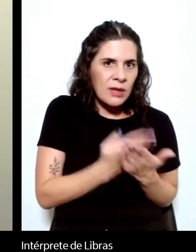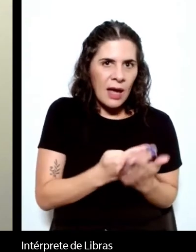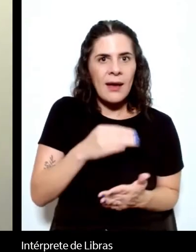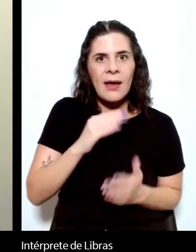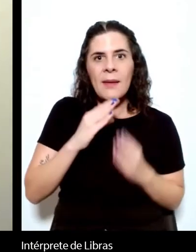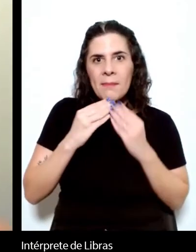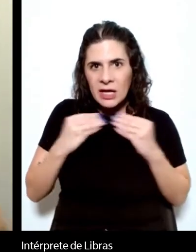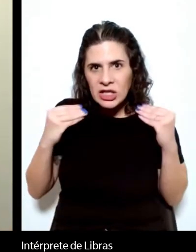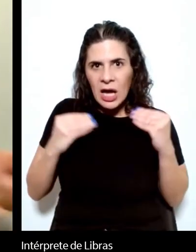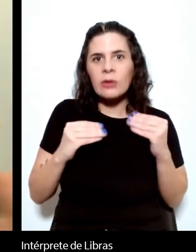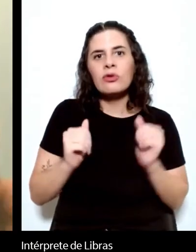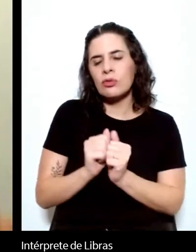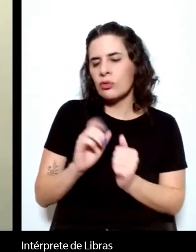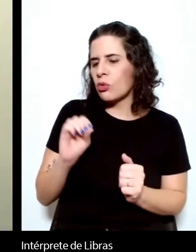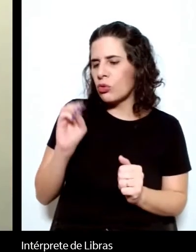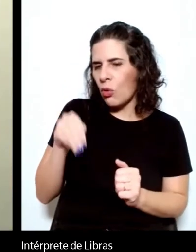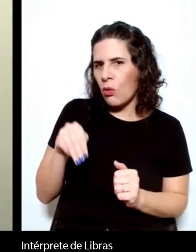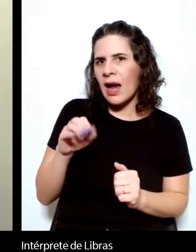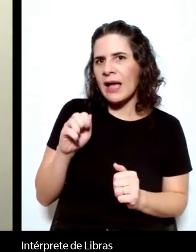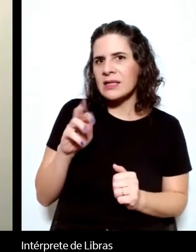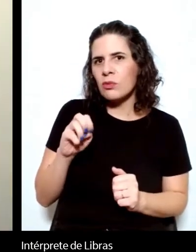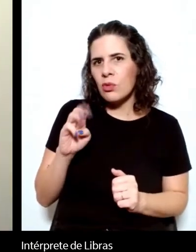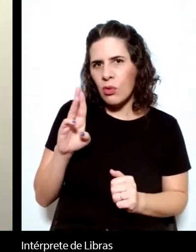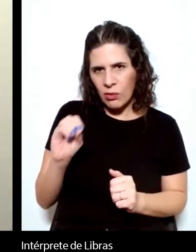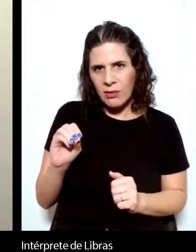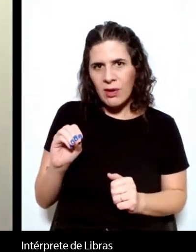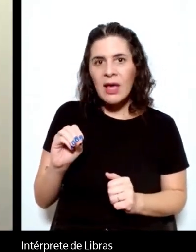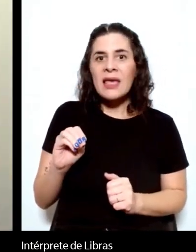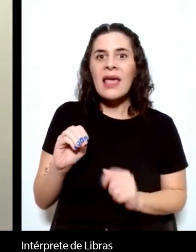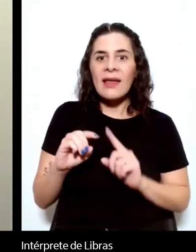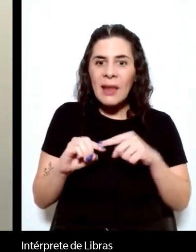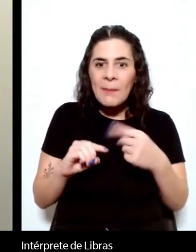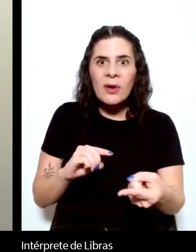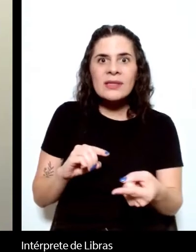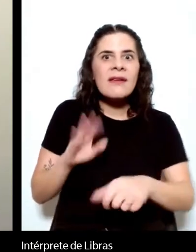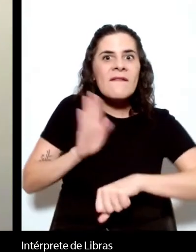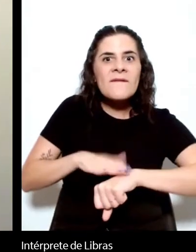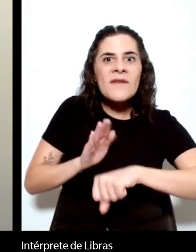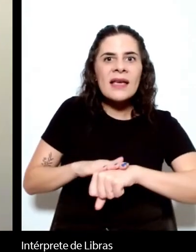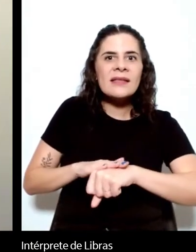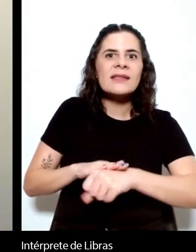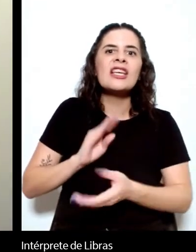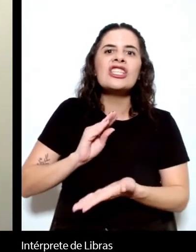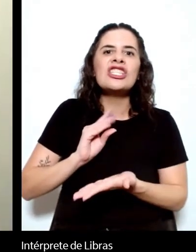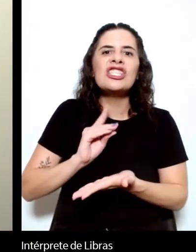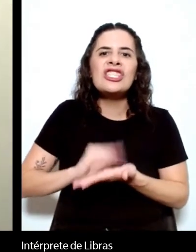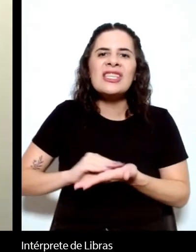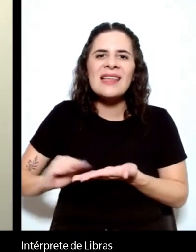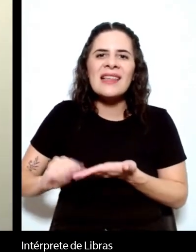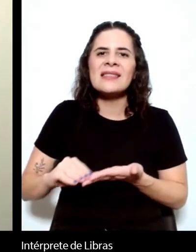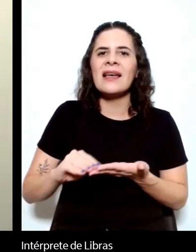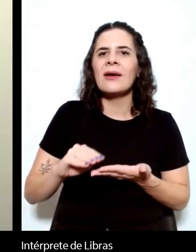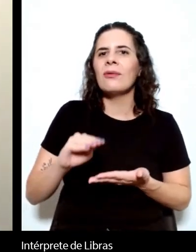dissertação TCC, que vocês chamam aí, comparando Machado a Pirandelo. Então, existe esse interesse do